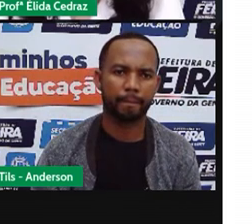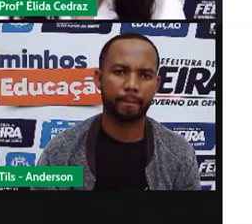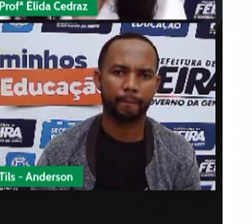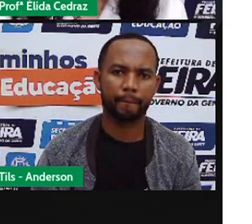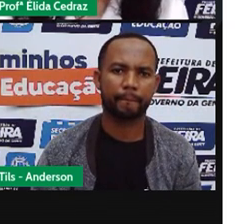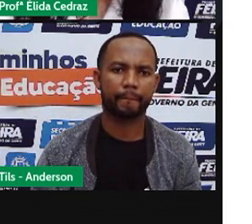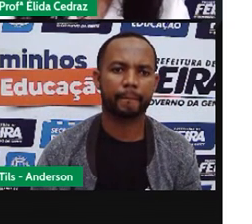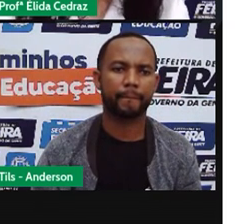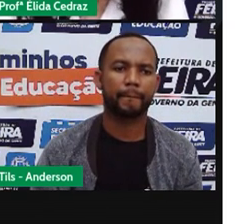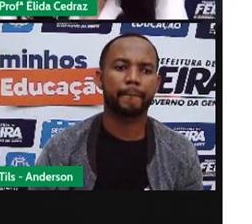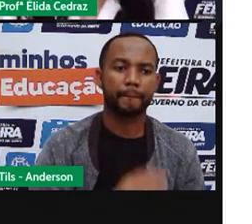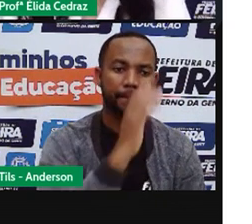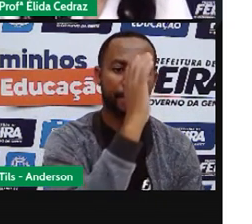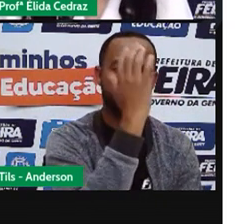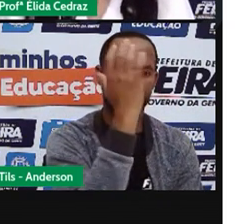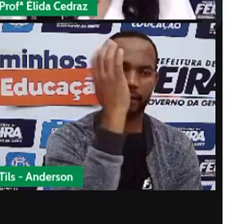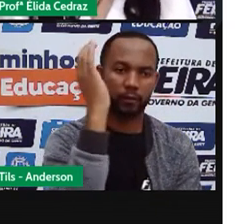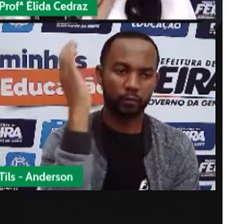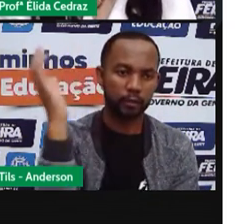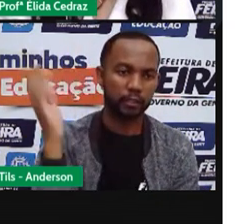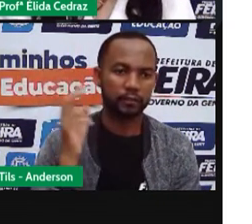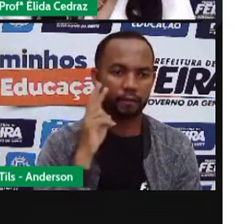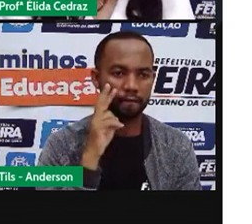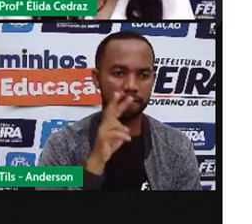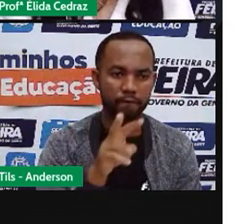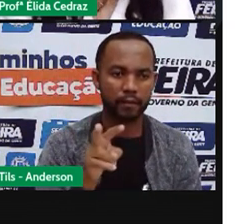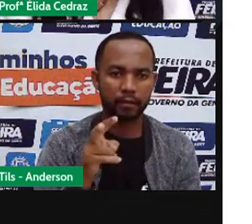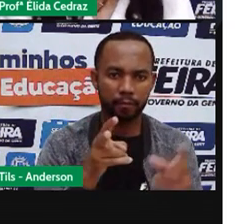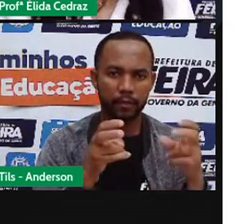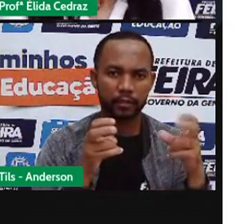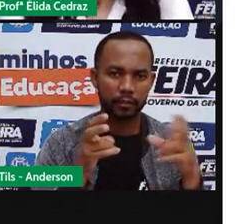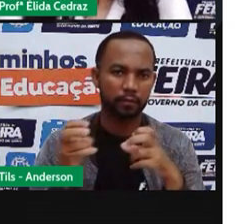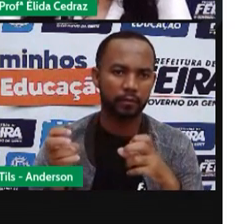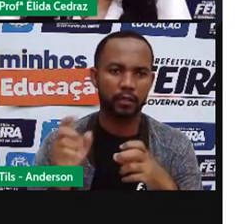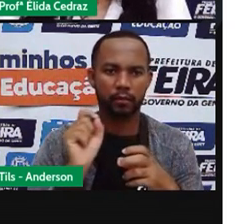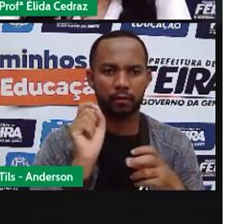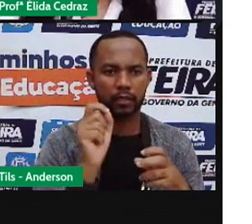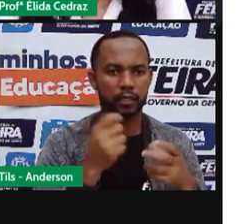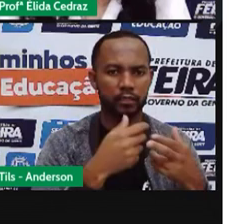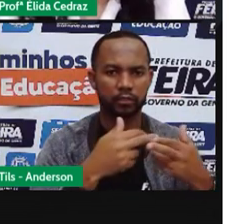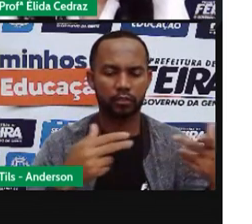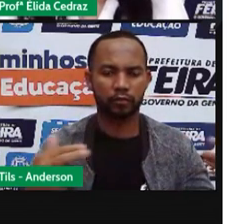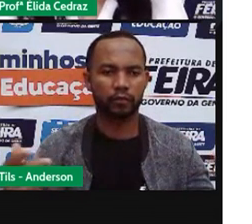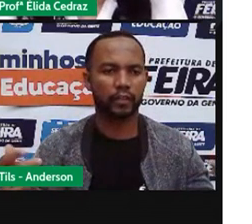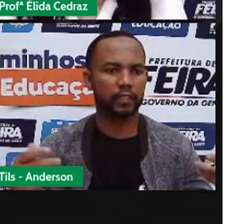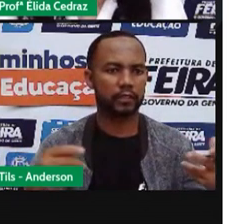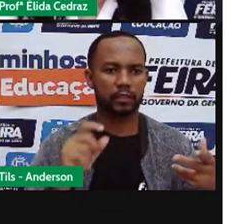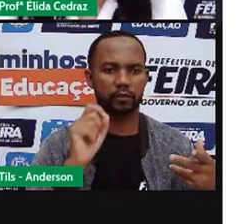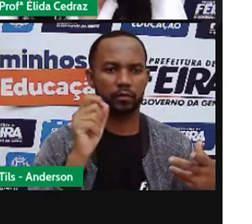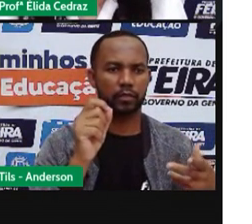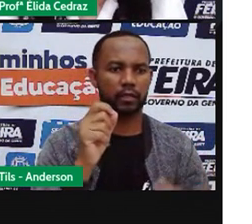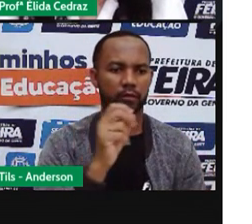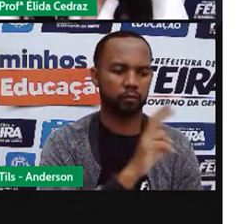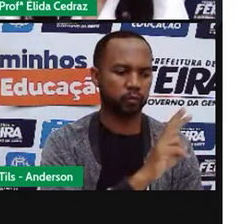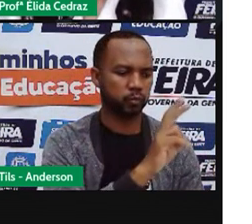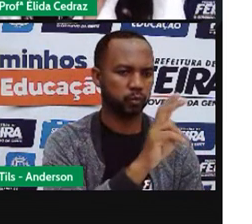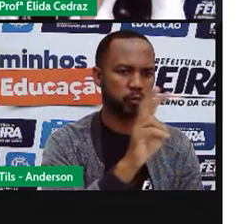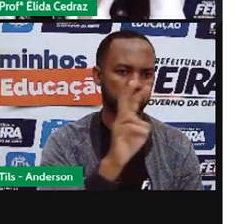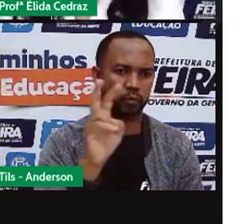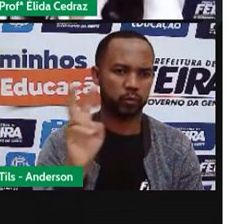Na natureza, pode-se observar a projeção do sombra por todas as partes do ambiente.